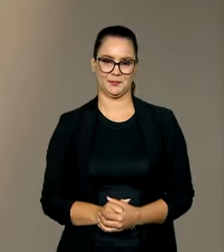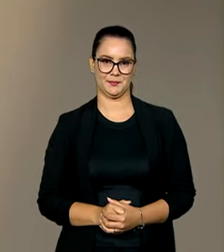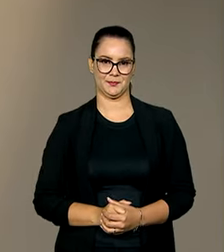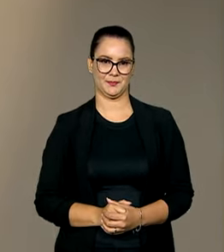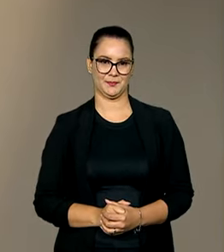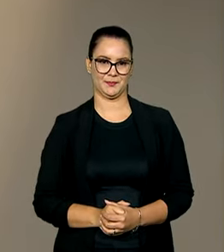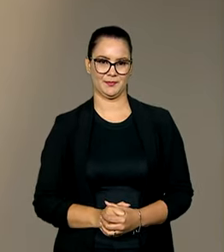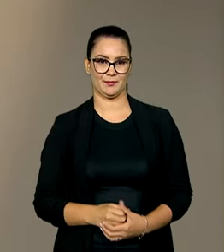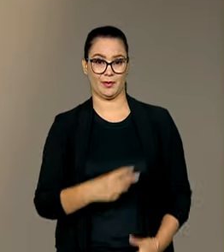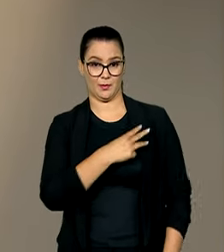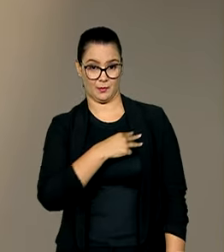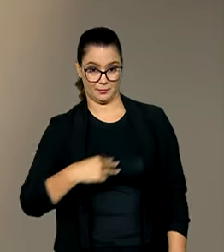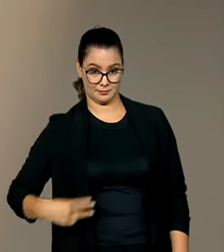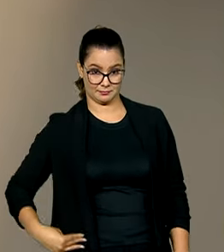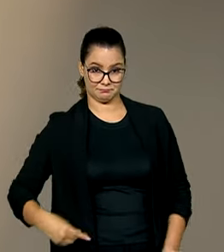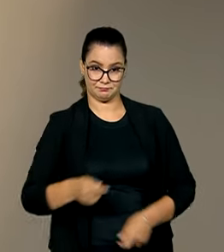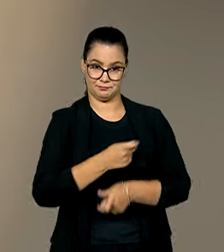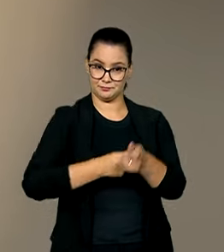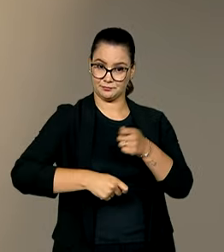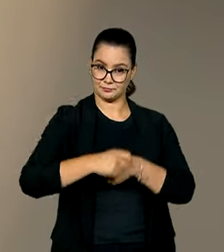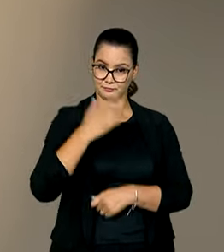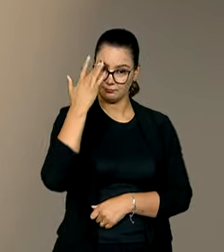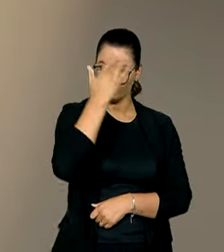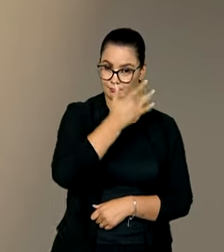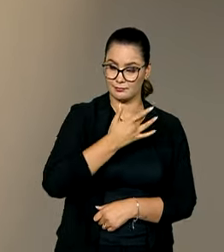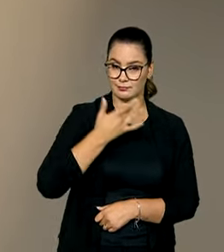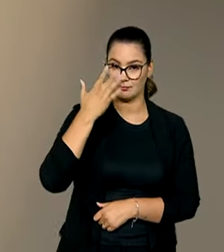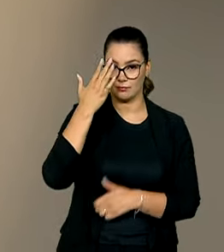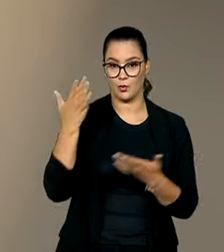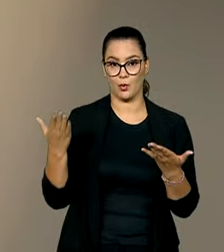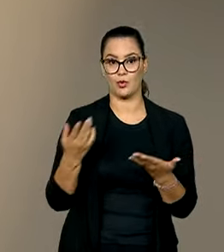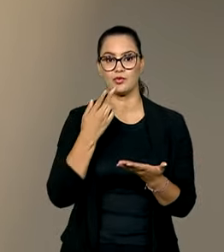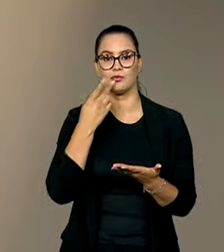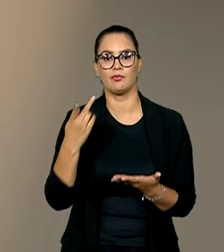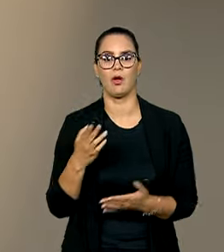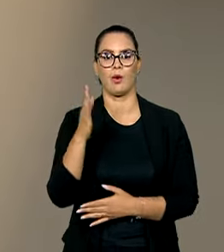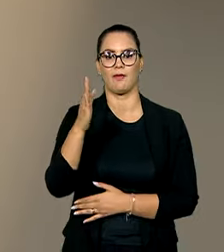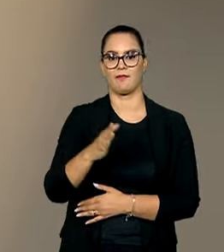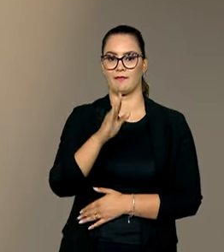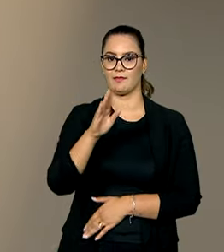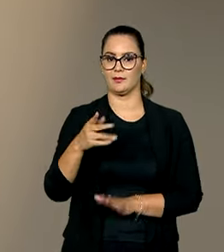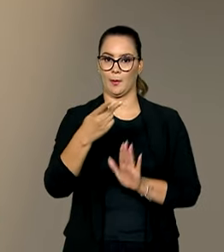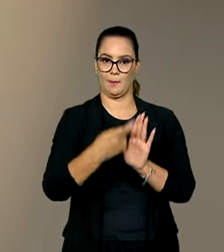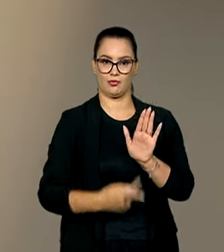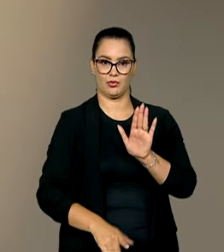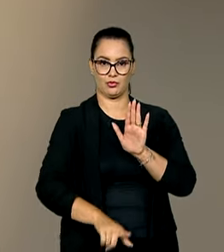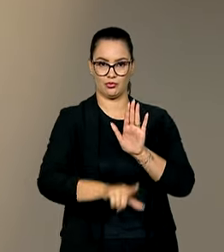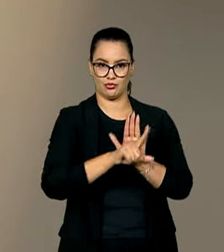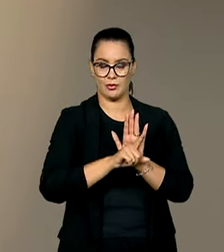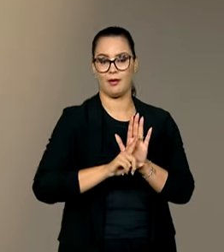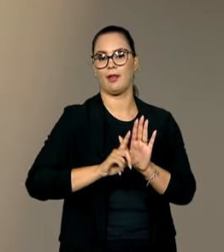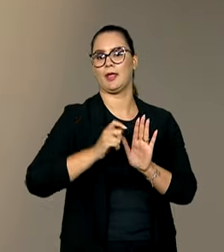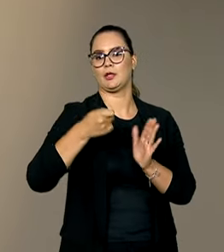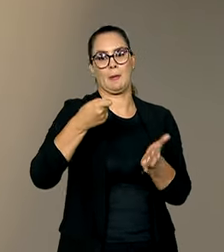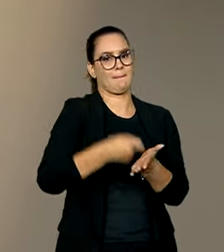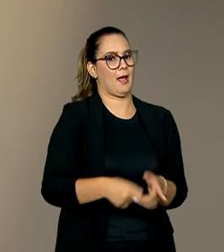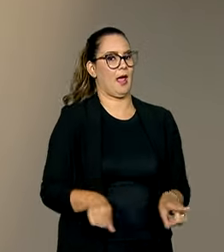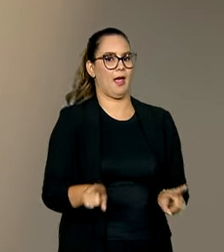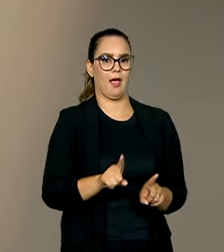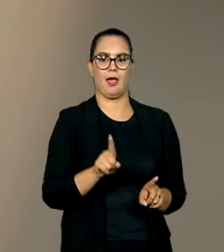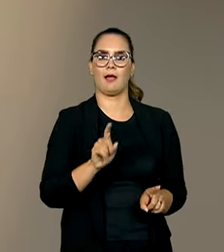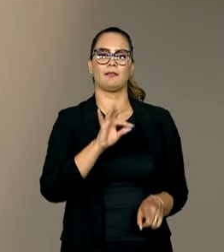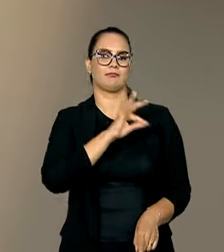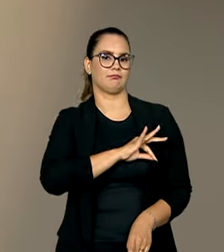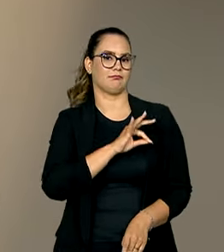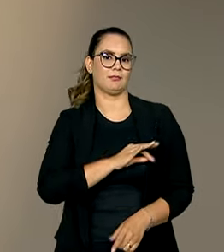O ministro da Fazenda, Fernando Haddad, falou hoje sobre o veto ao projeto de lei da desoneração da folha de pagamento que foi